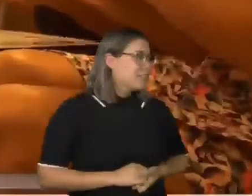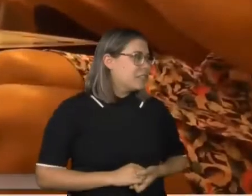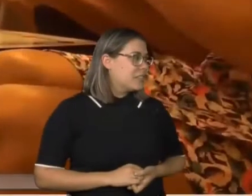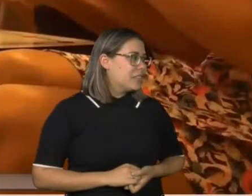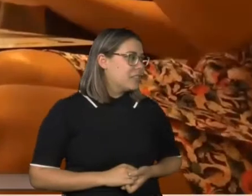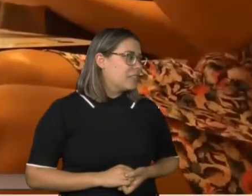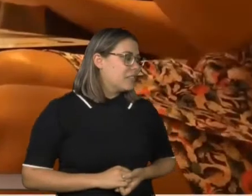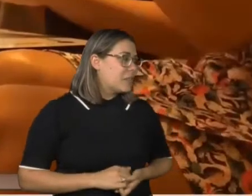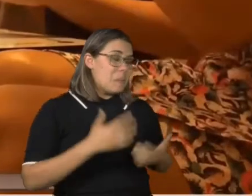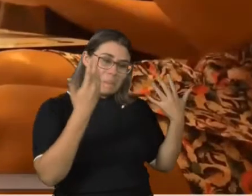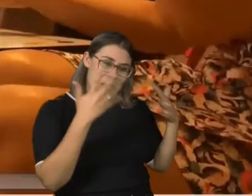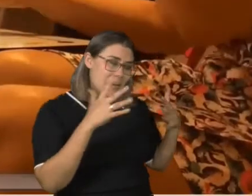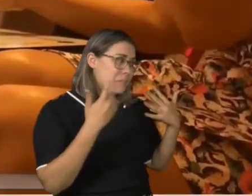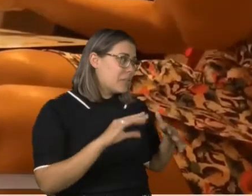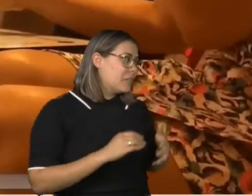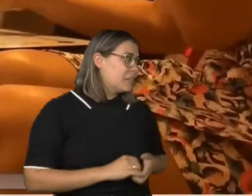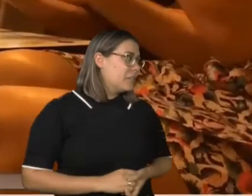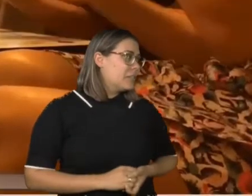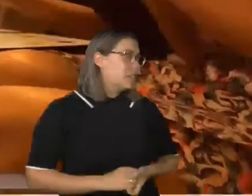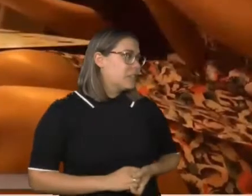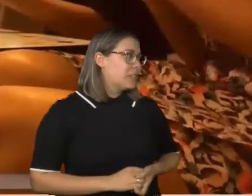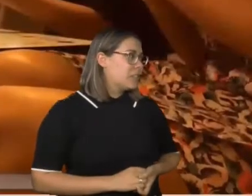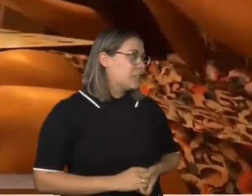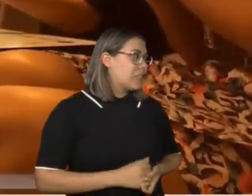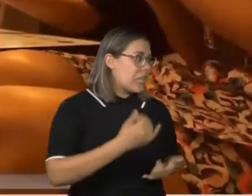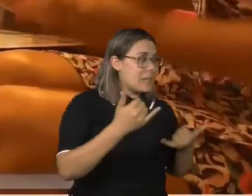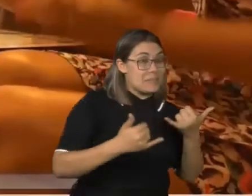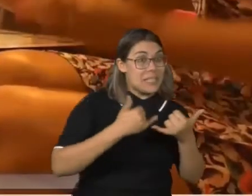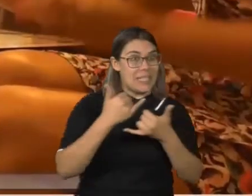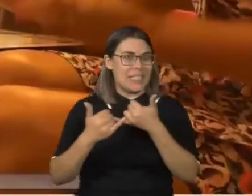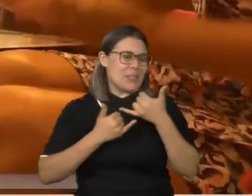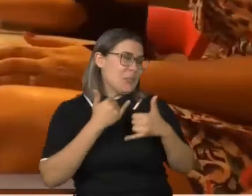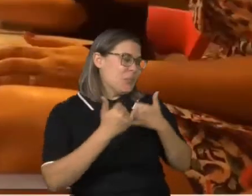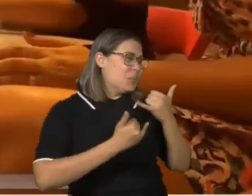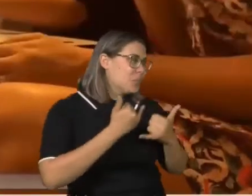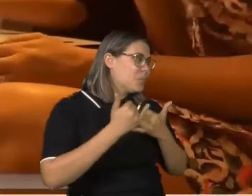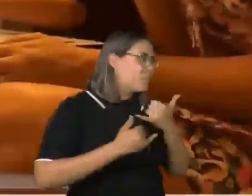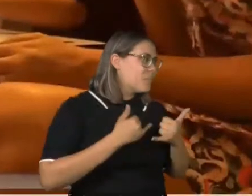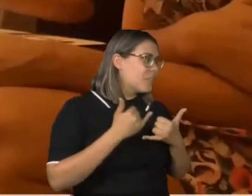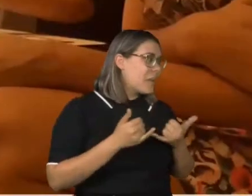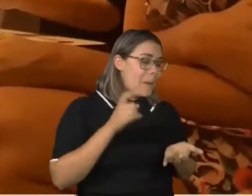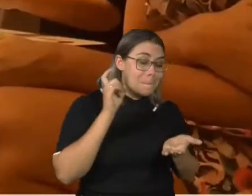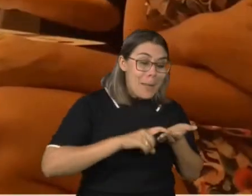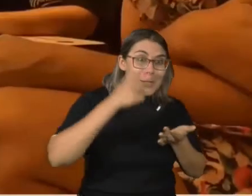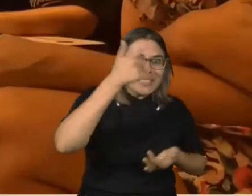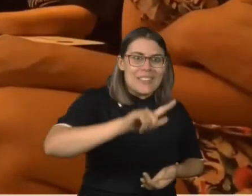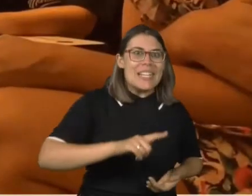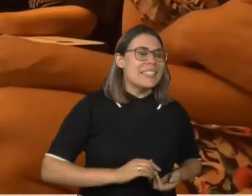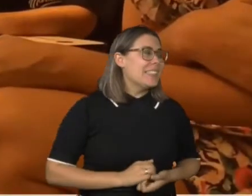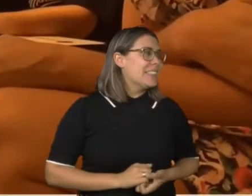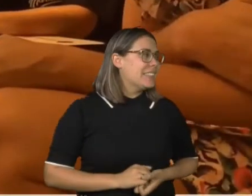Fala bem. Vejam como ele interage já muito Abriu outro botão, abriu a boca. Pega aí como ele abriu a boca.